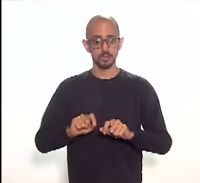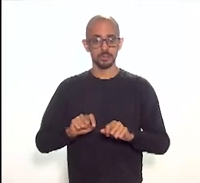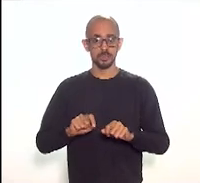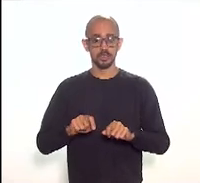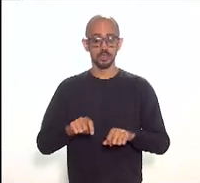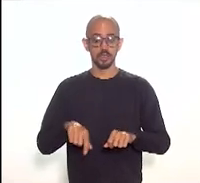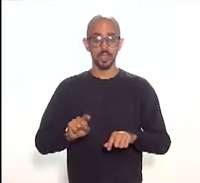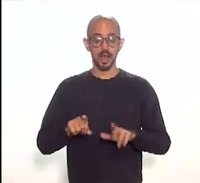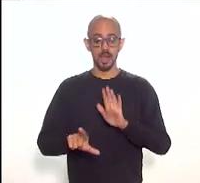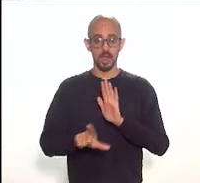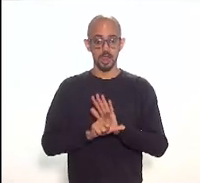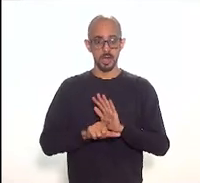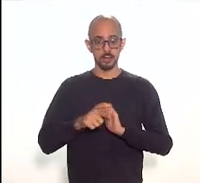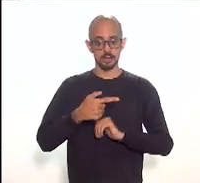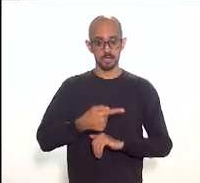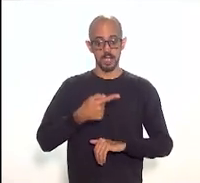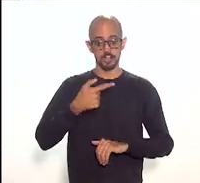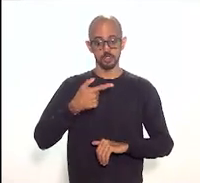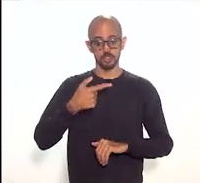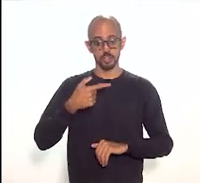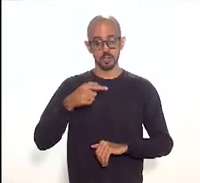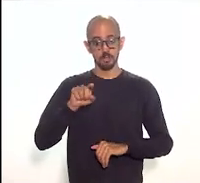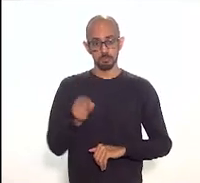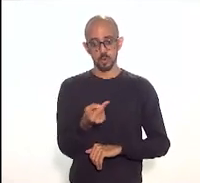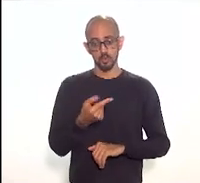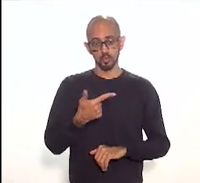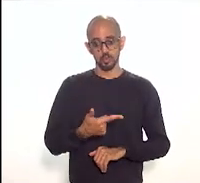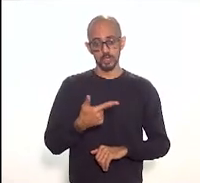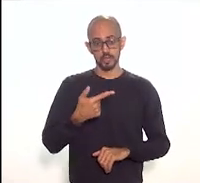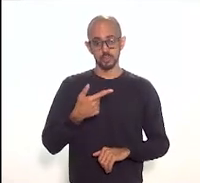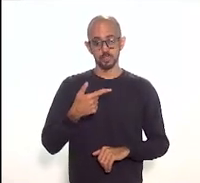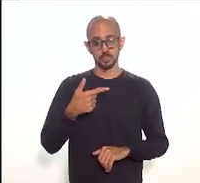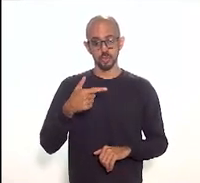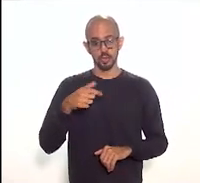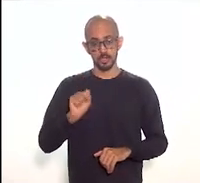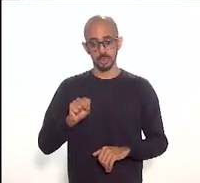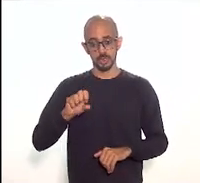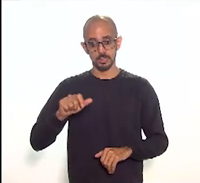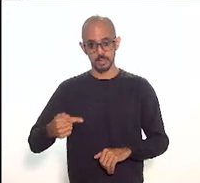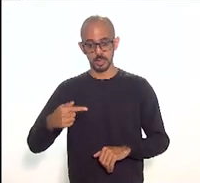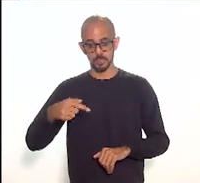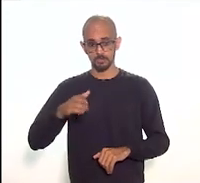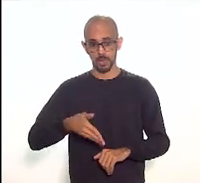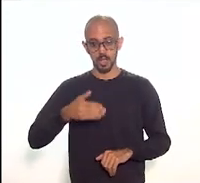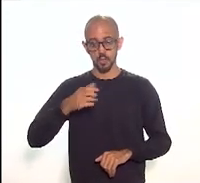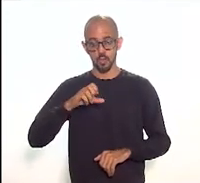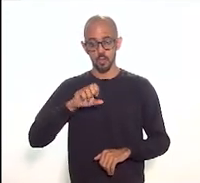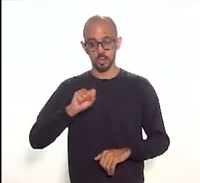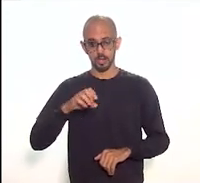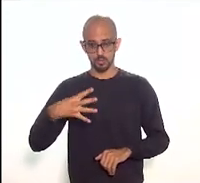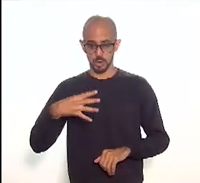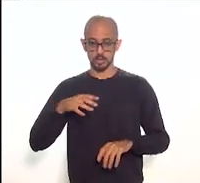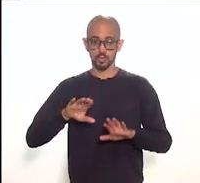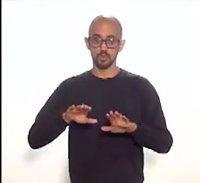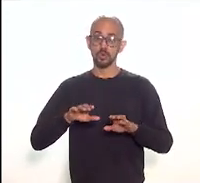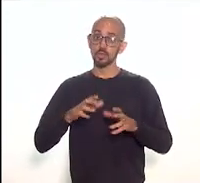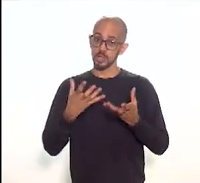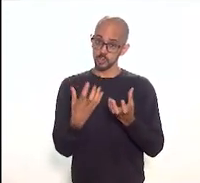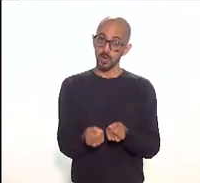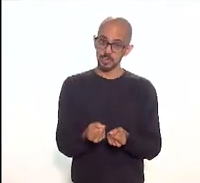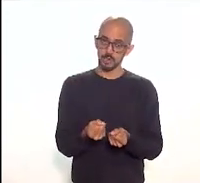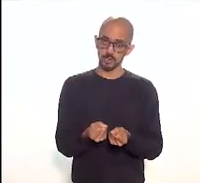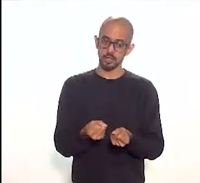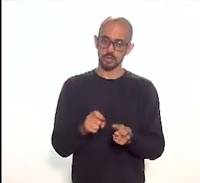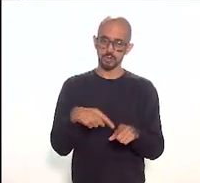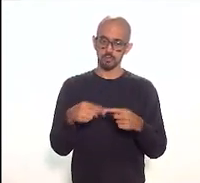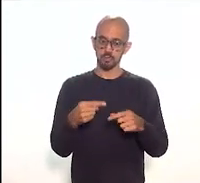.287 de 1984 estejam então atendidas depois eu vou encaminhar o texto que